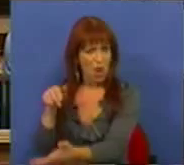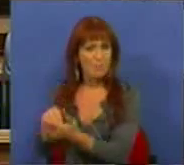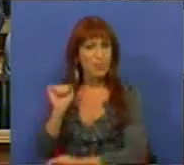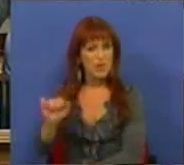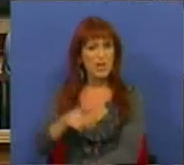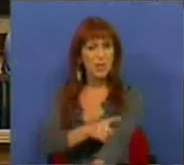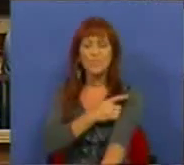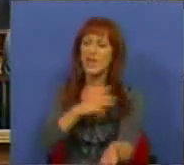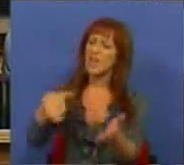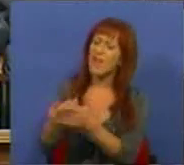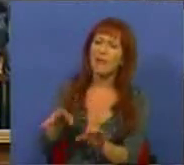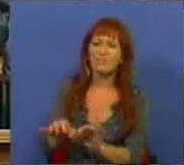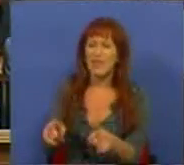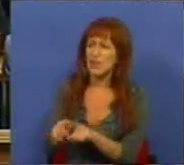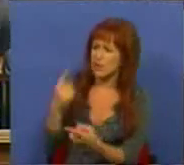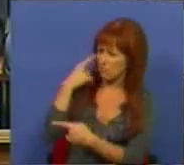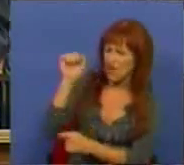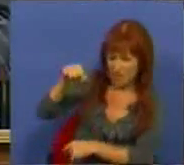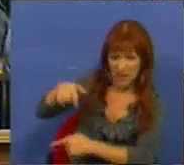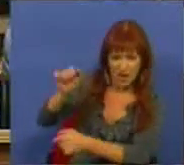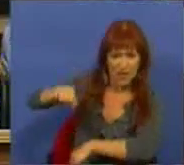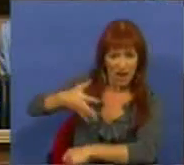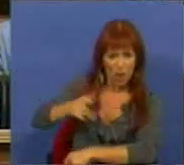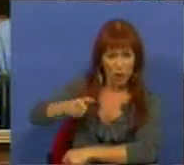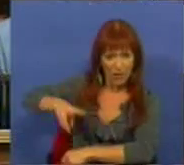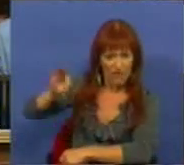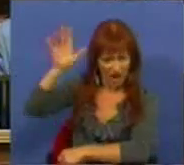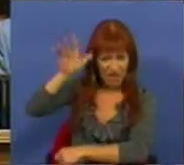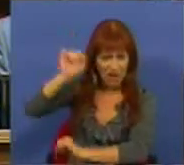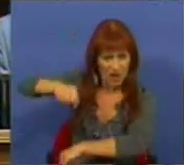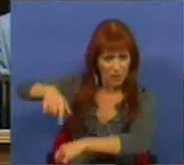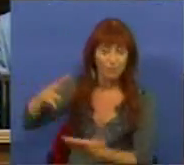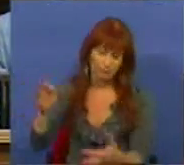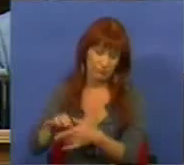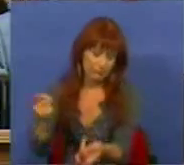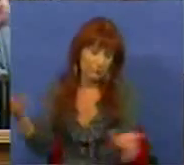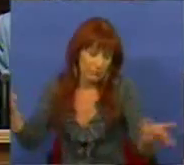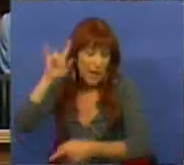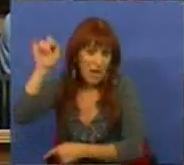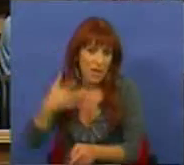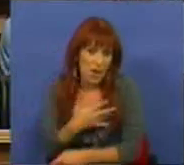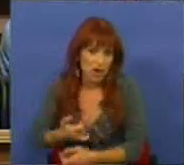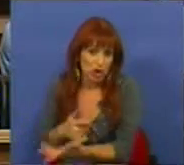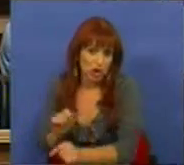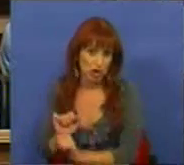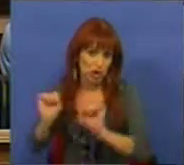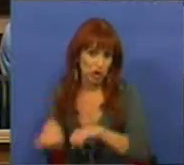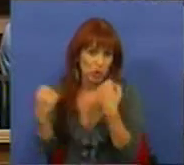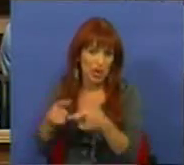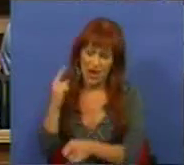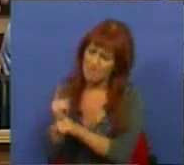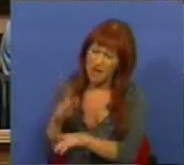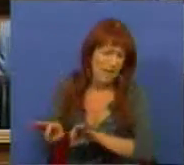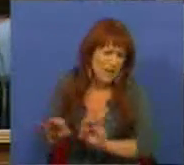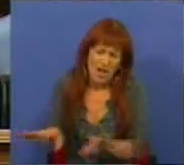posição e que bem está acenando que sim, doutora Manuela Ferreira Leite, radica numa ideia conservadora da sociedade e querem